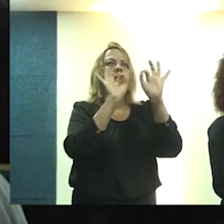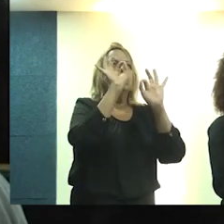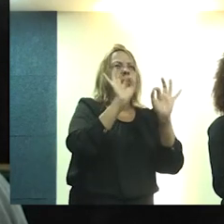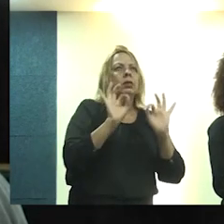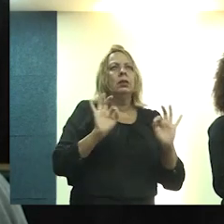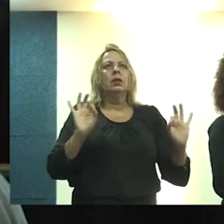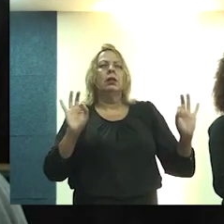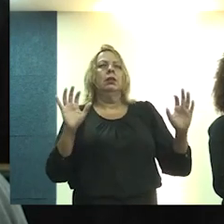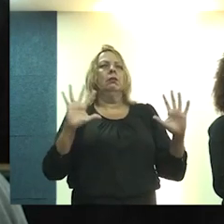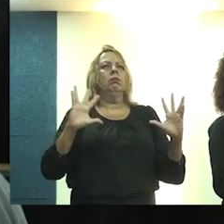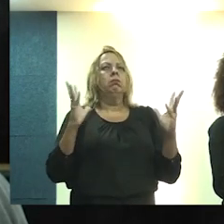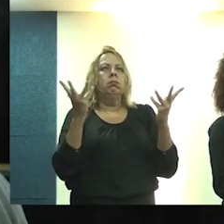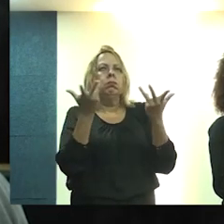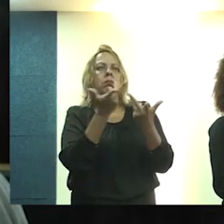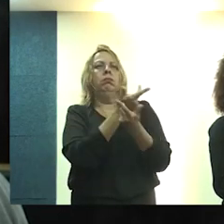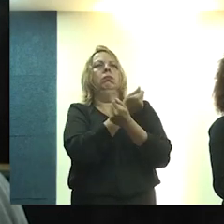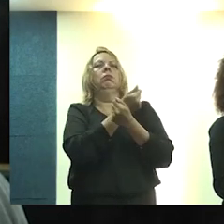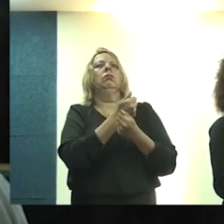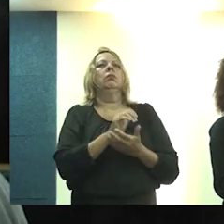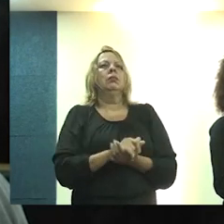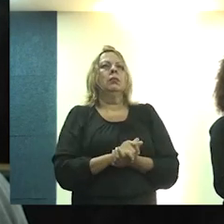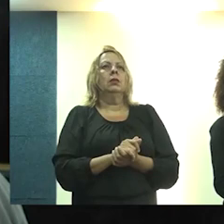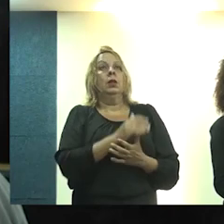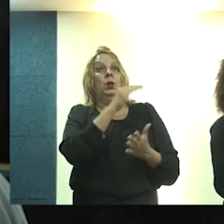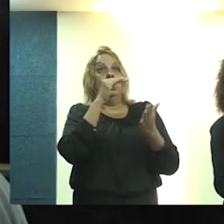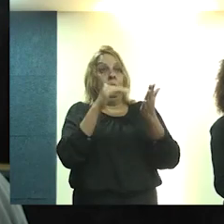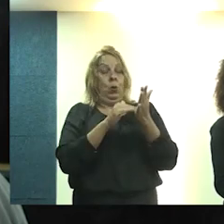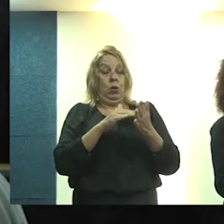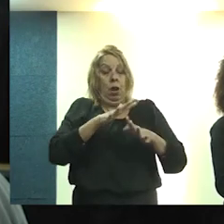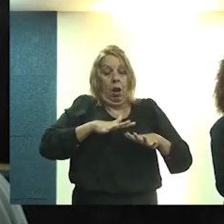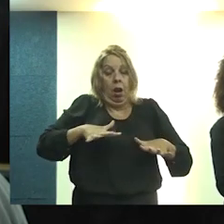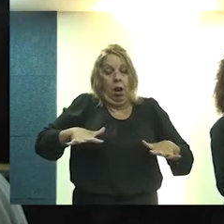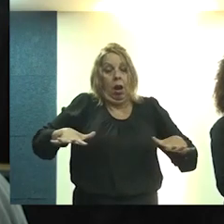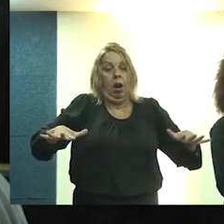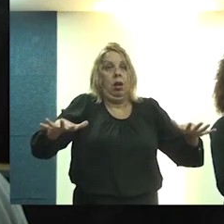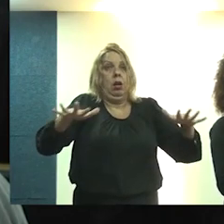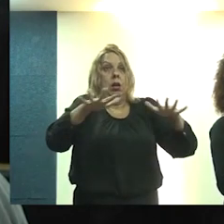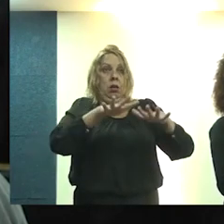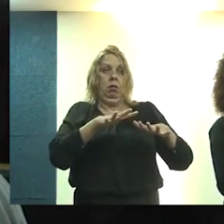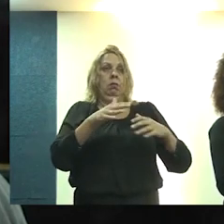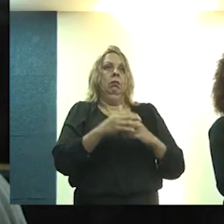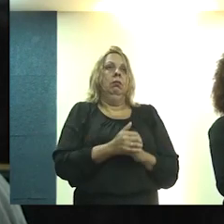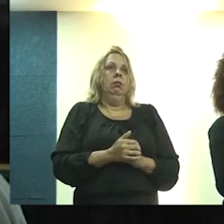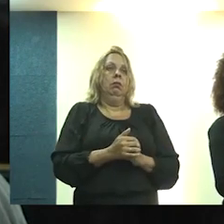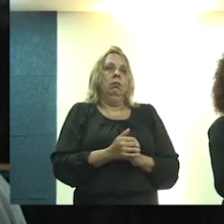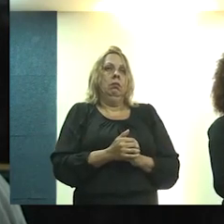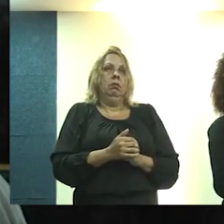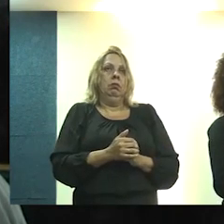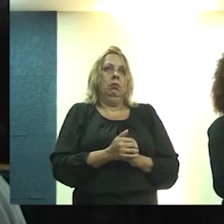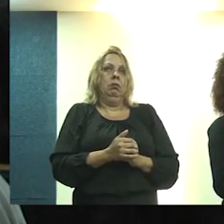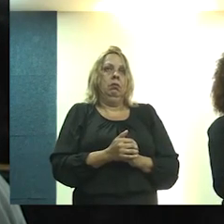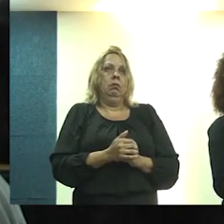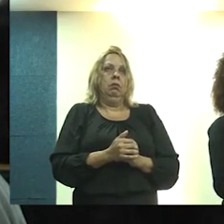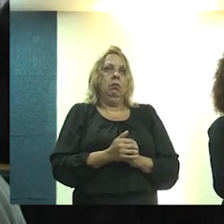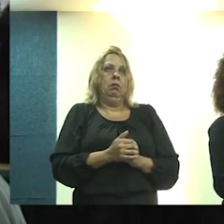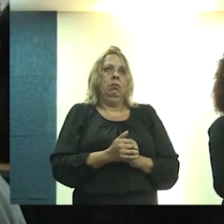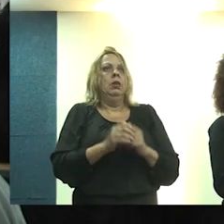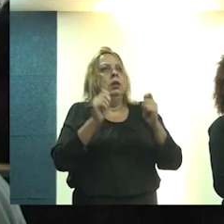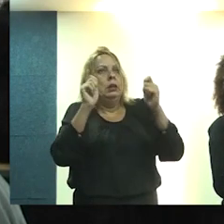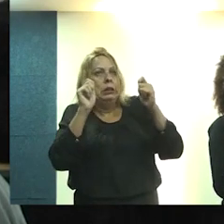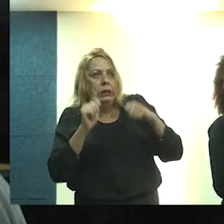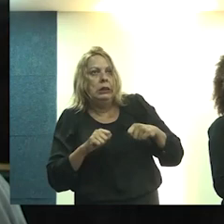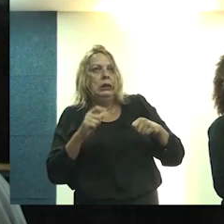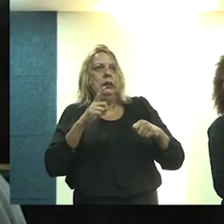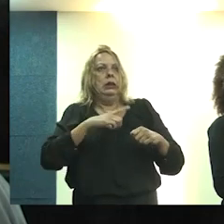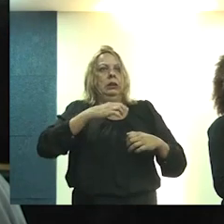ambiência e toda a área urbana e a área que asseguram